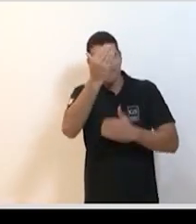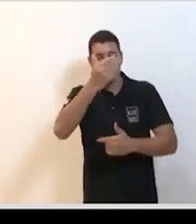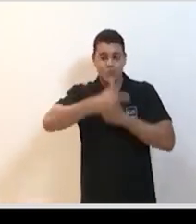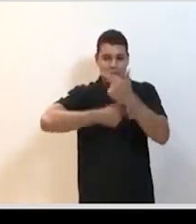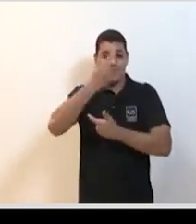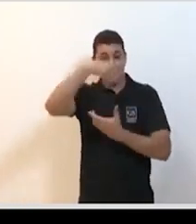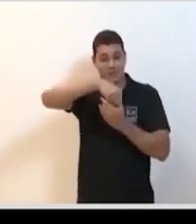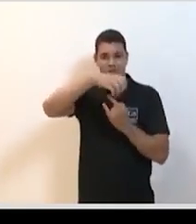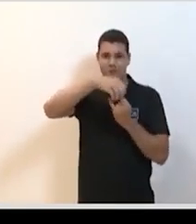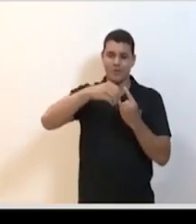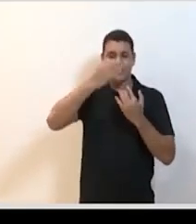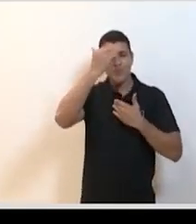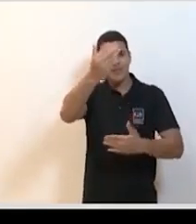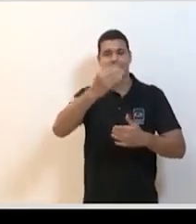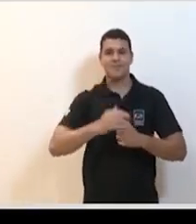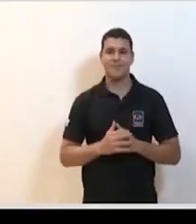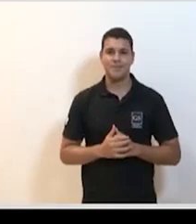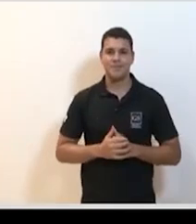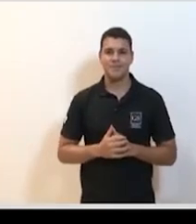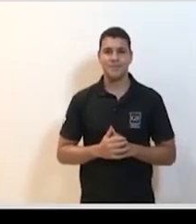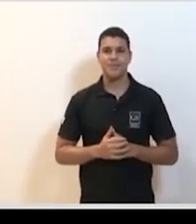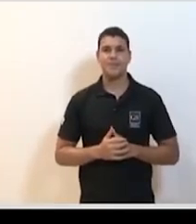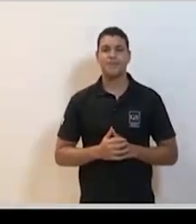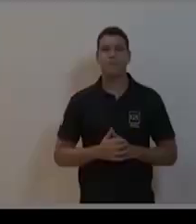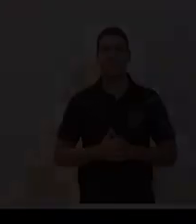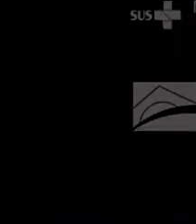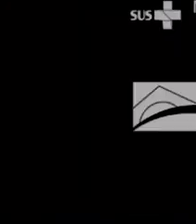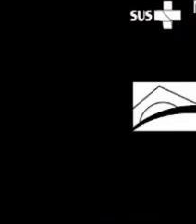Fiocruz muito obrigado obrigado Obrigada.